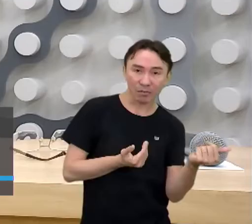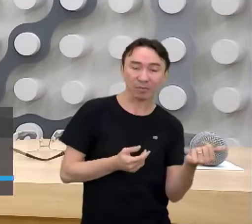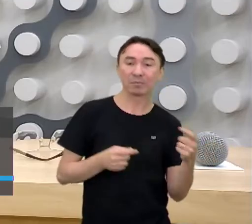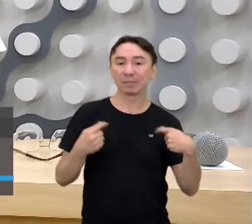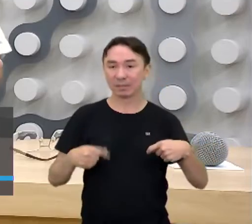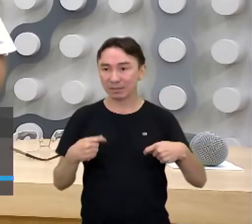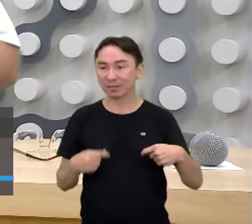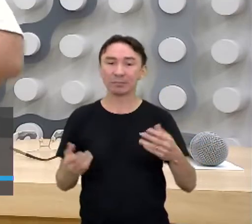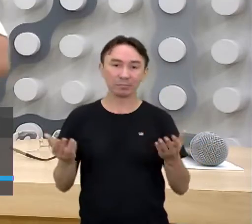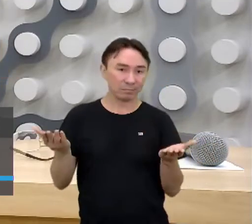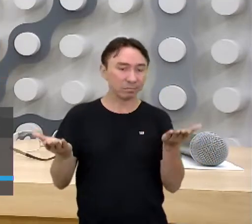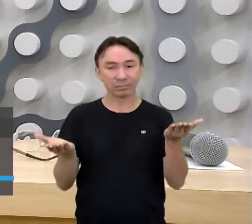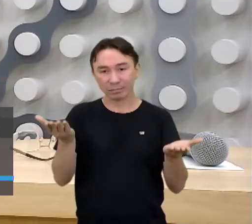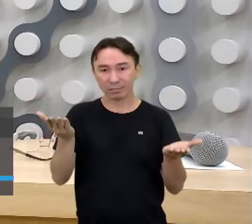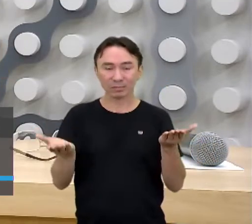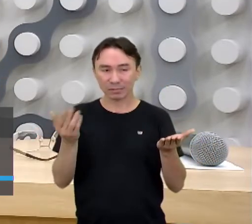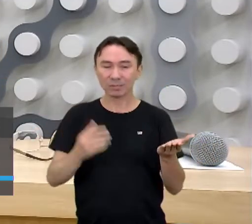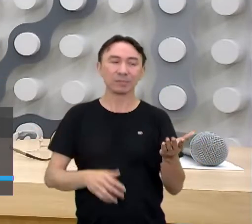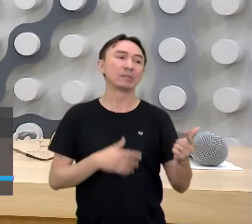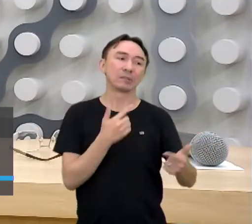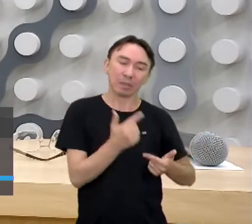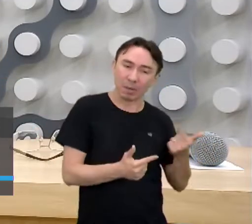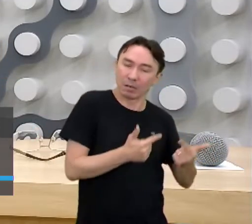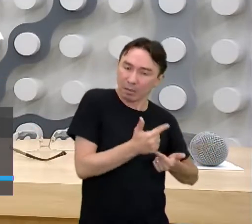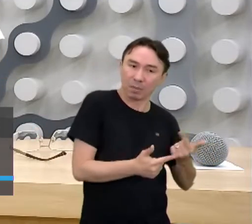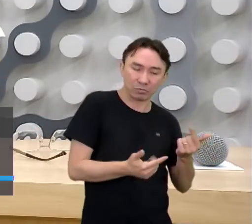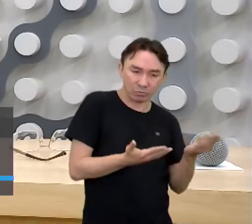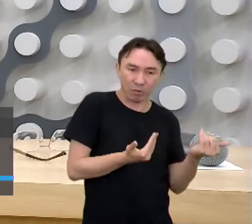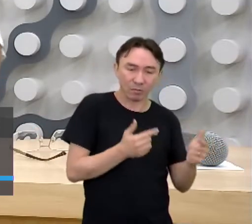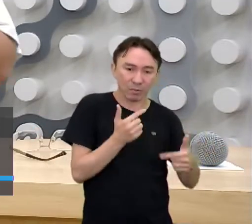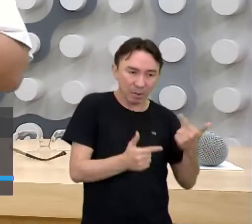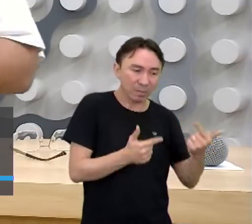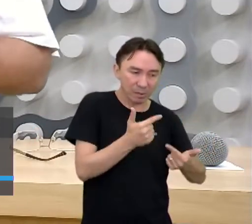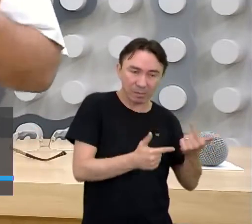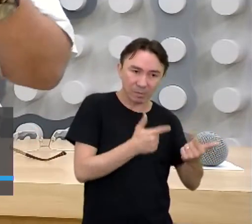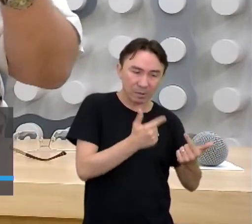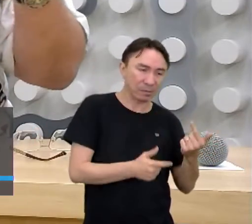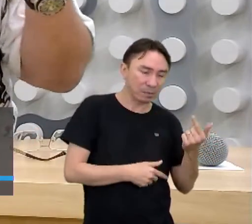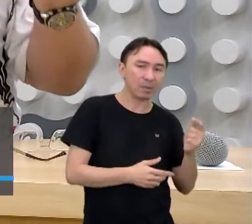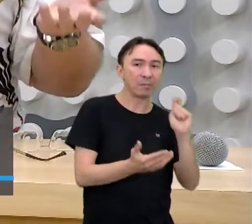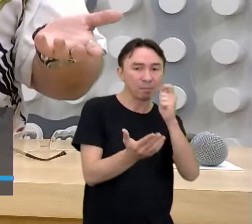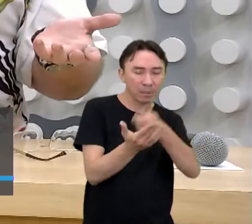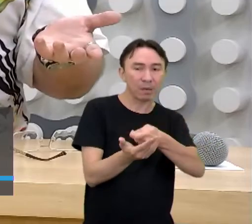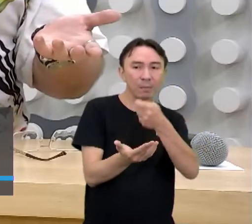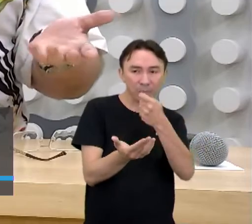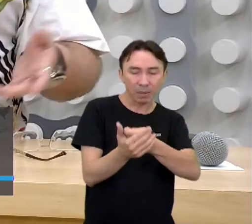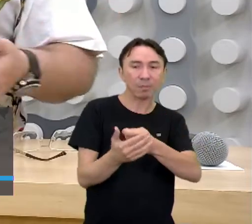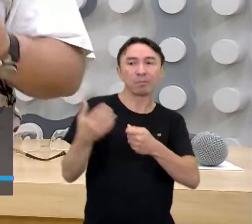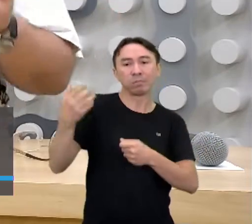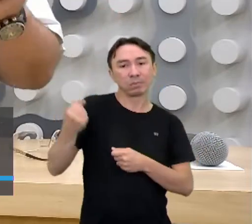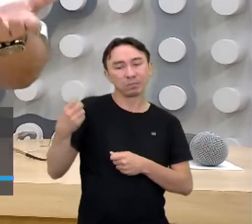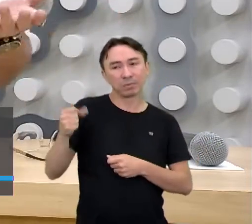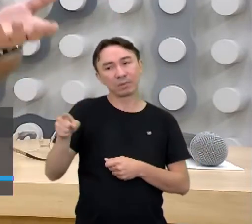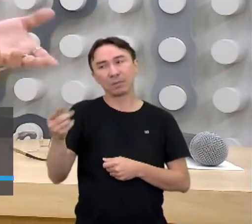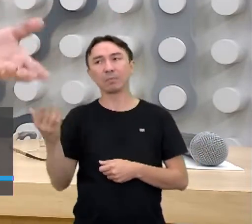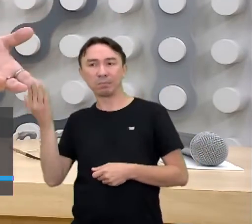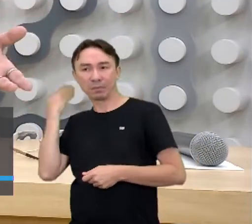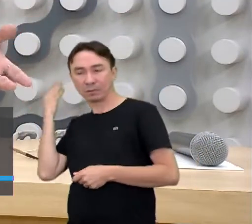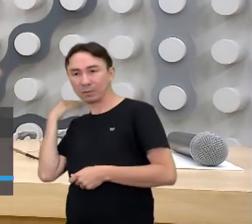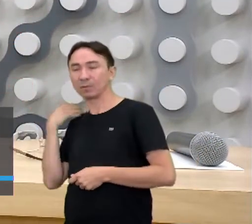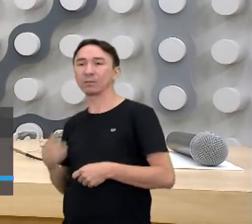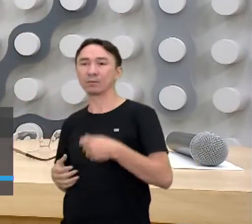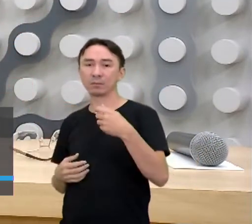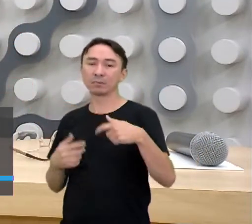que trabalham, que acabam, né, bancando a previdência dos que já trabalharam. E eles, em um certo dado